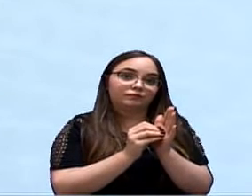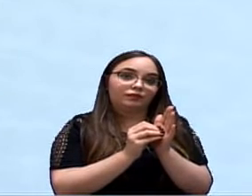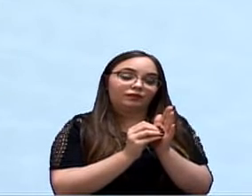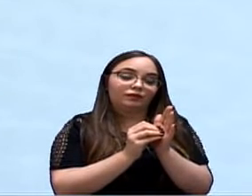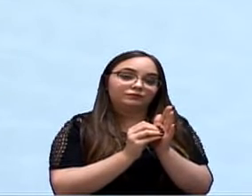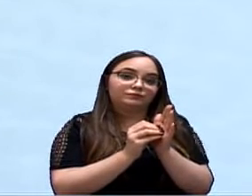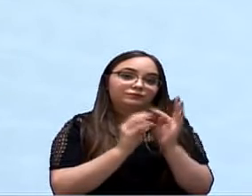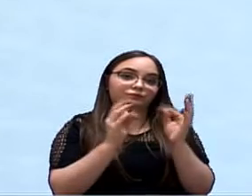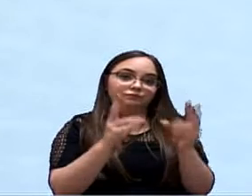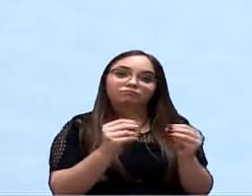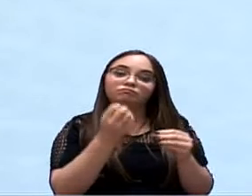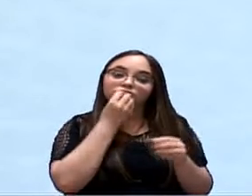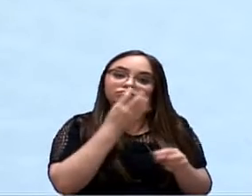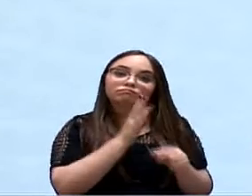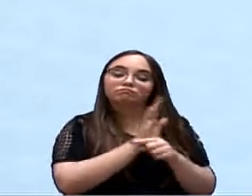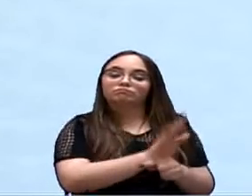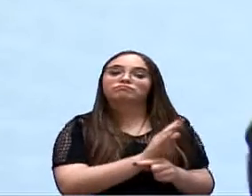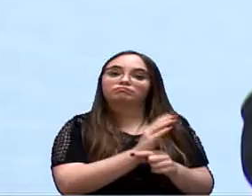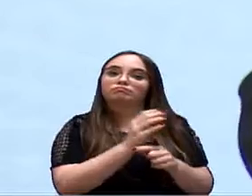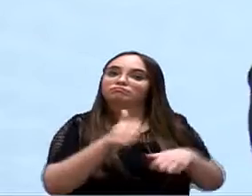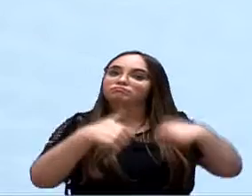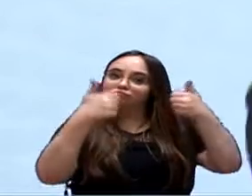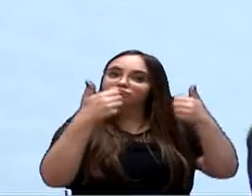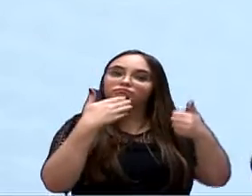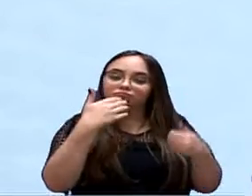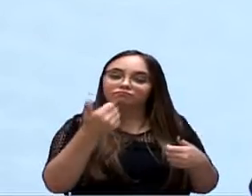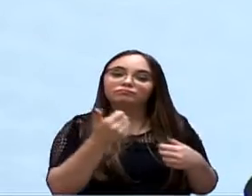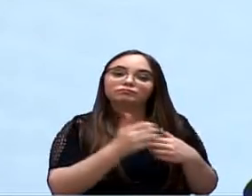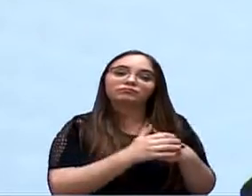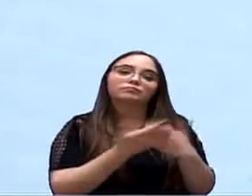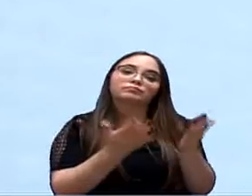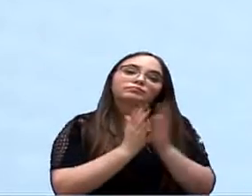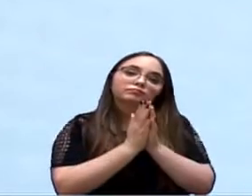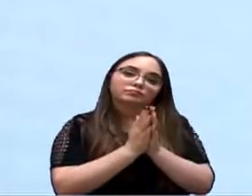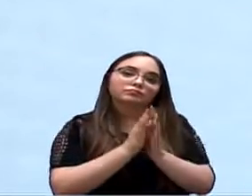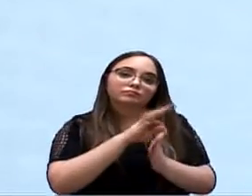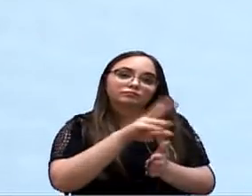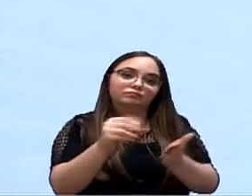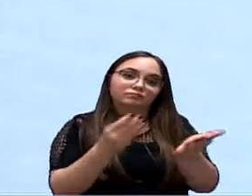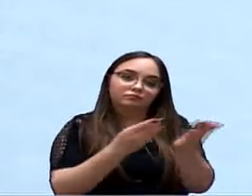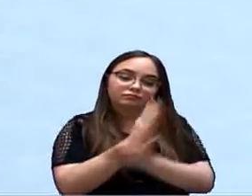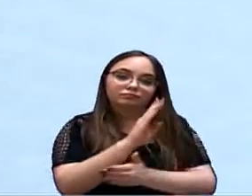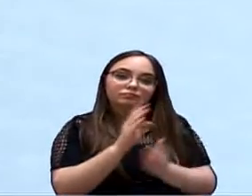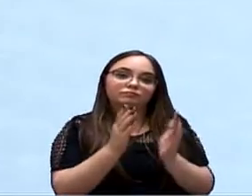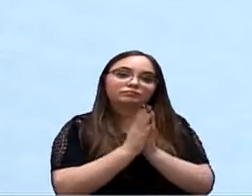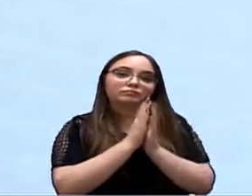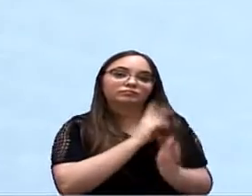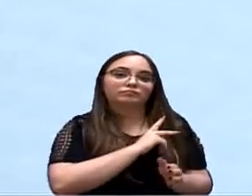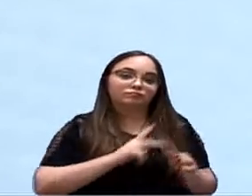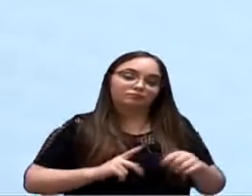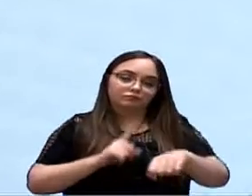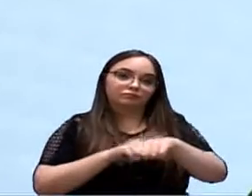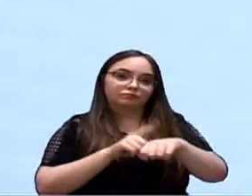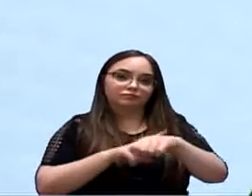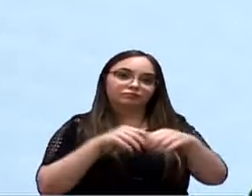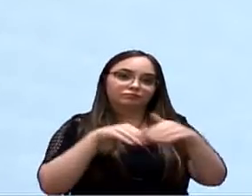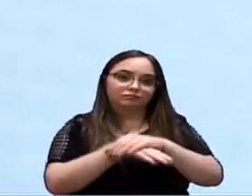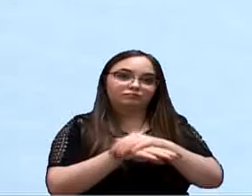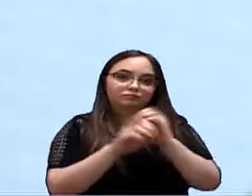elas vêm agregar ao projeto. Então, eu peço aí pela aprovação, senhor presidente, eu peço a reserva dos meus